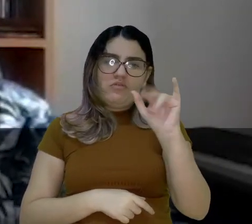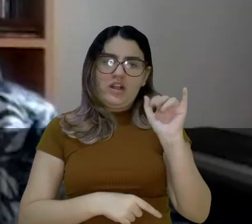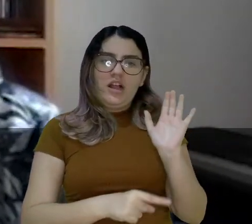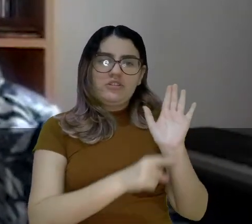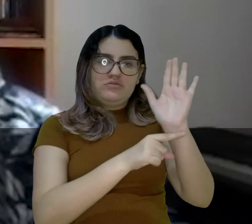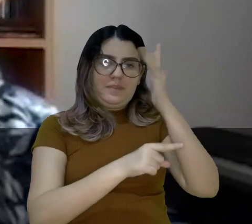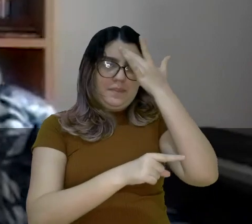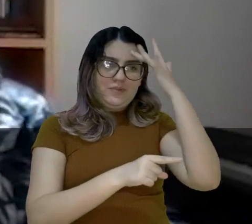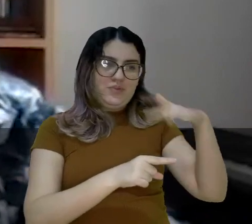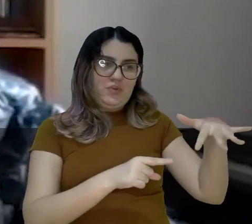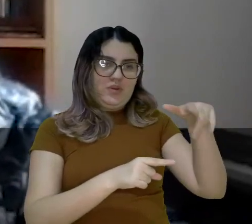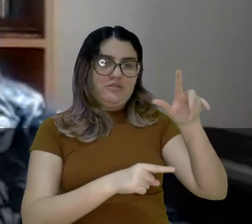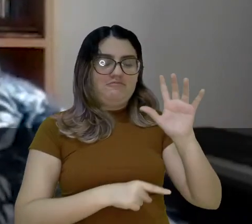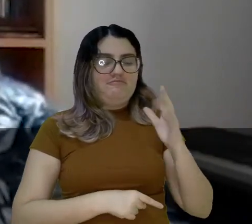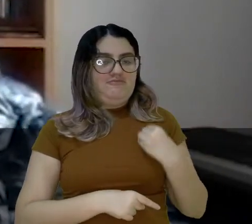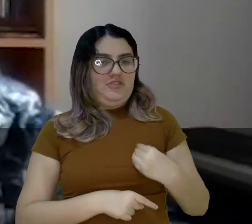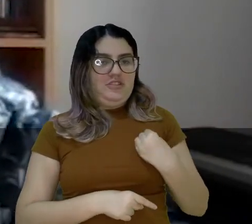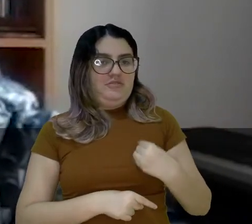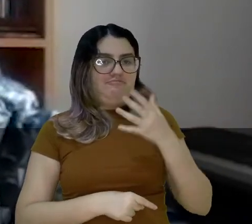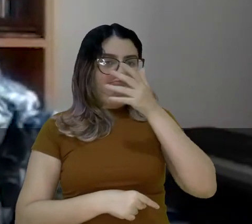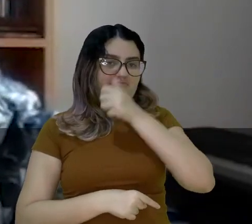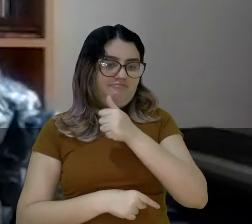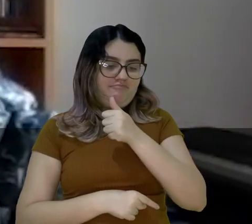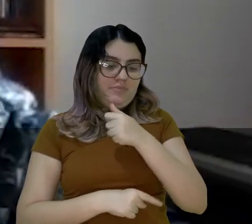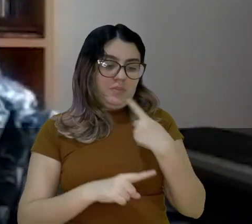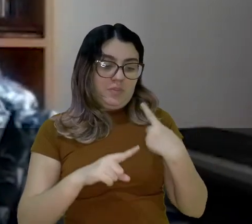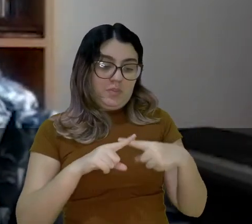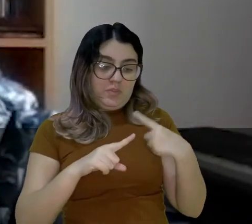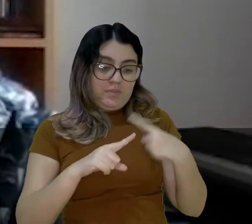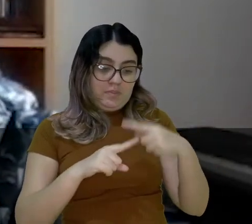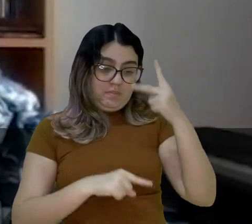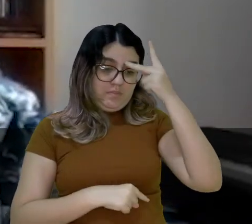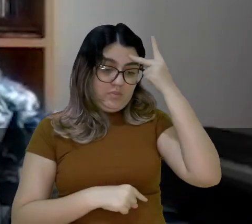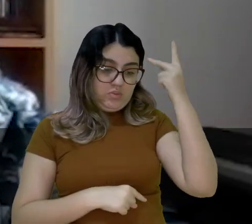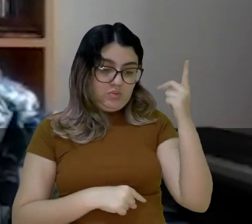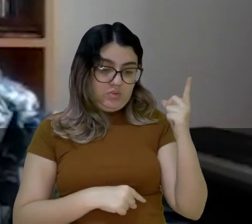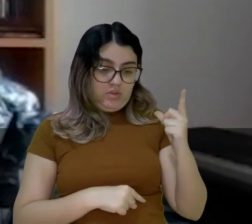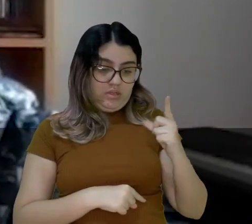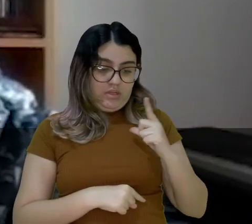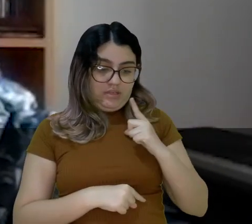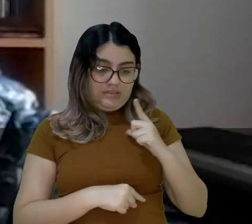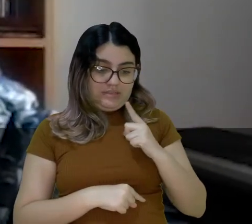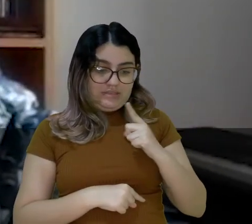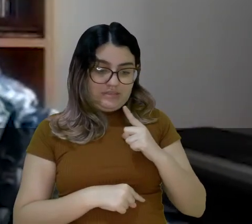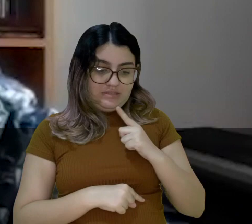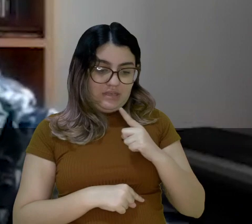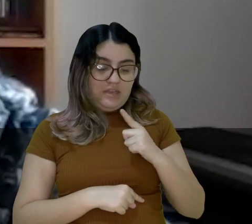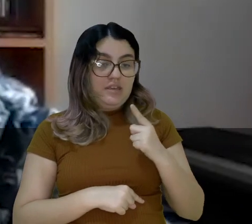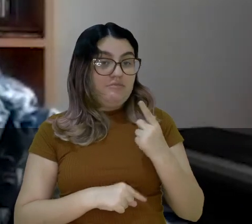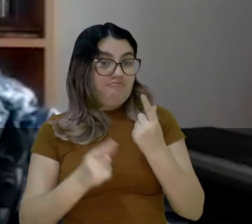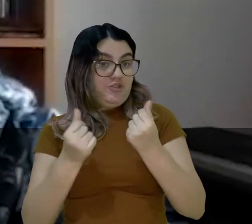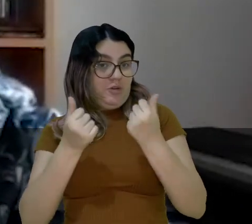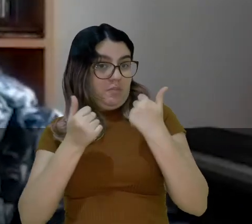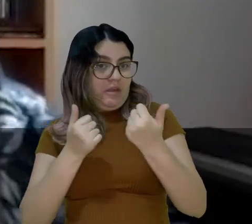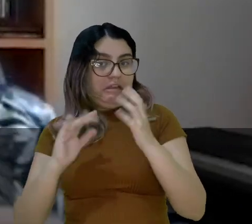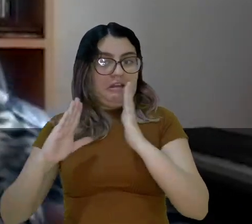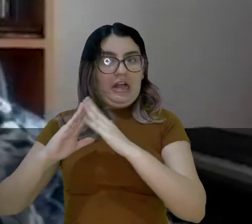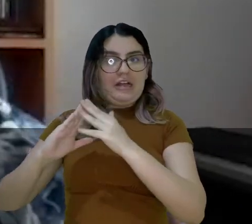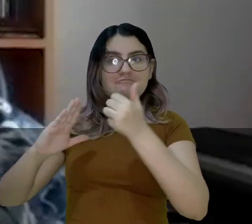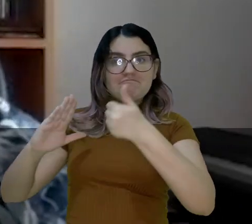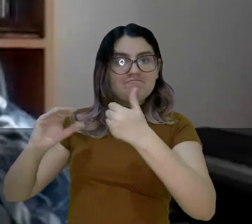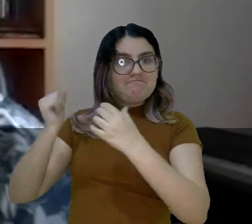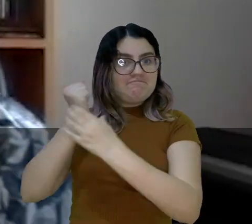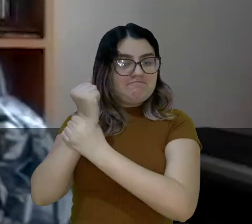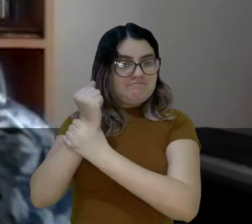algum dia eu vou salvar esse país. Porque as pessoas que têm uma estabilidade econômica têm casas um pouco bem